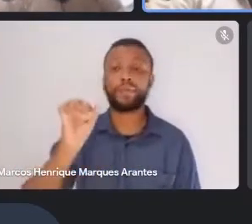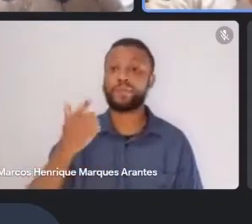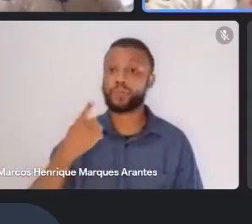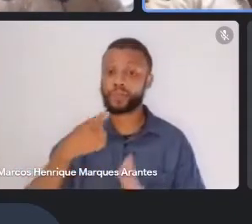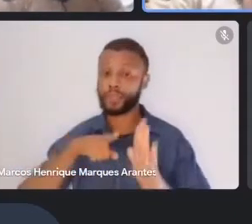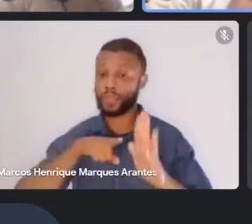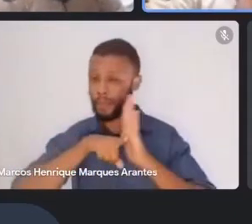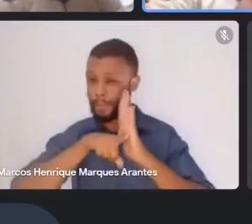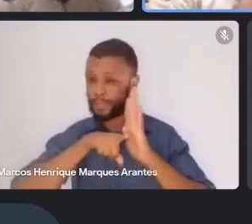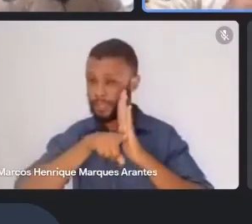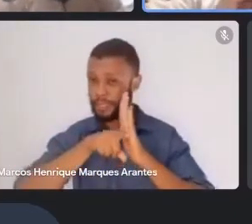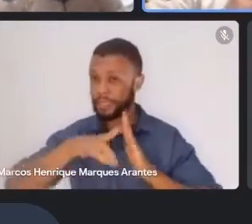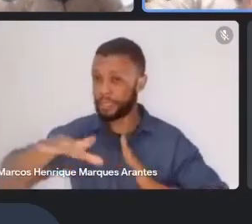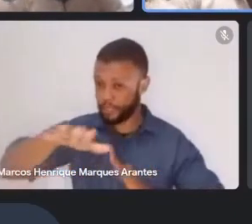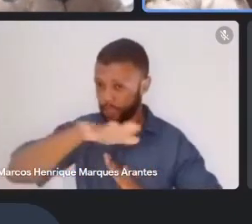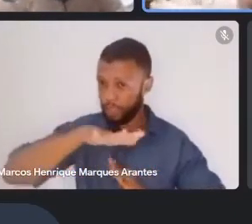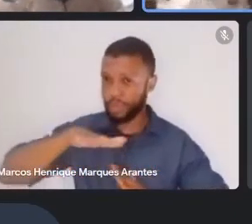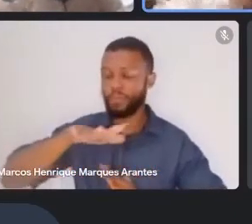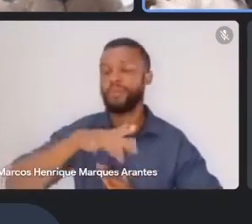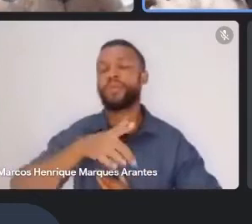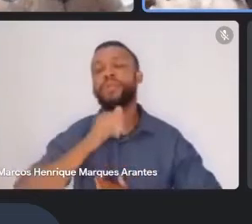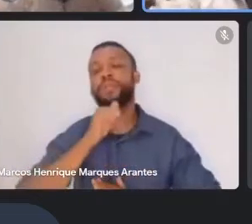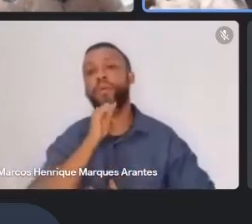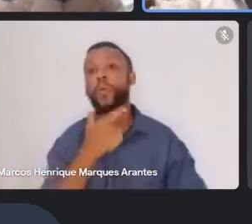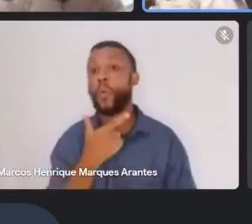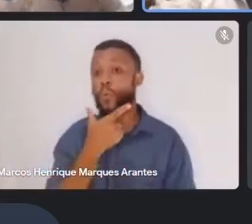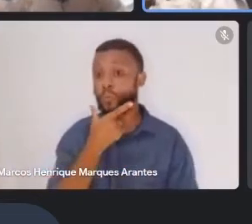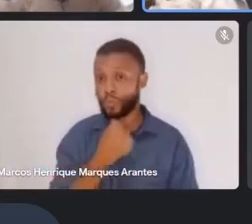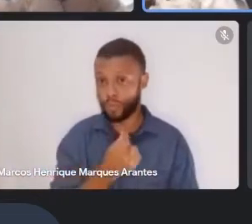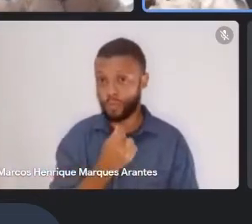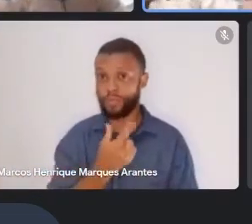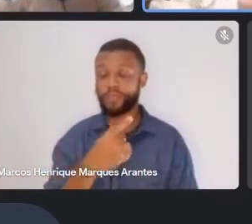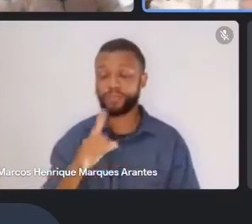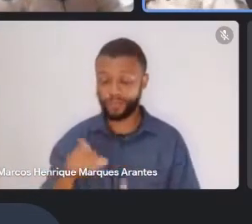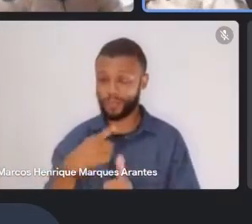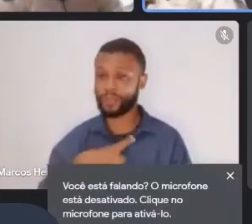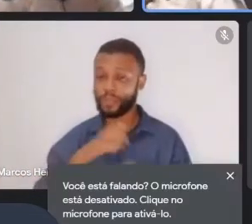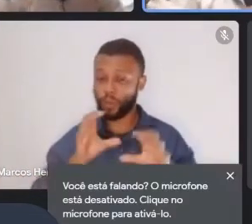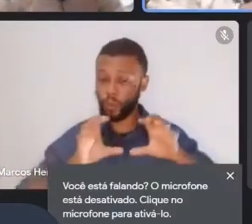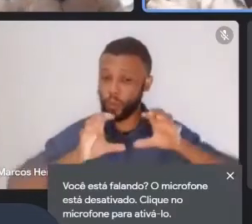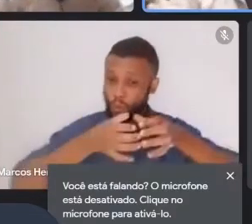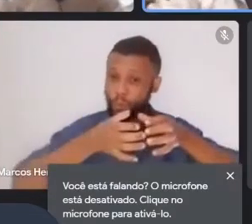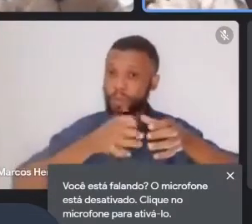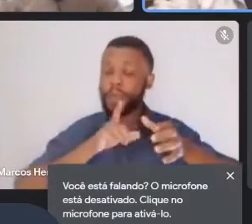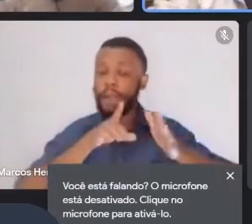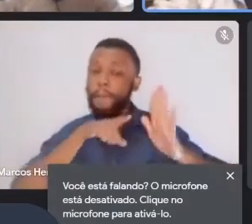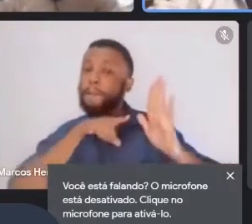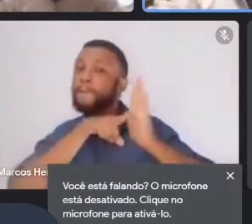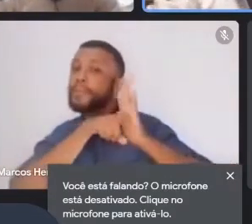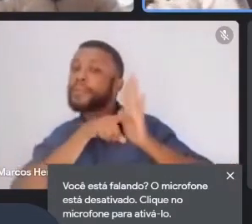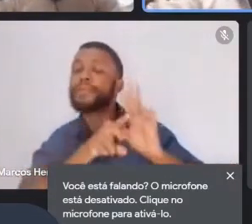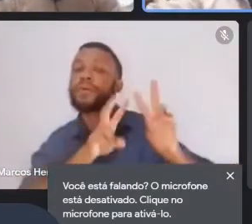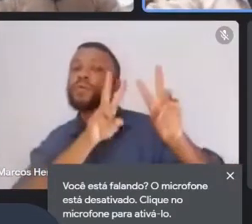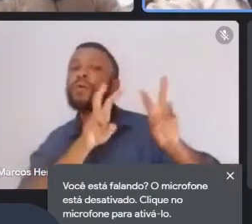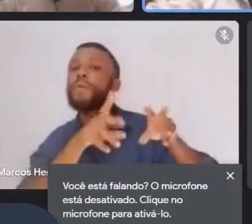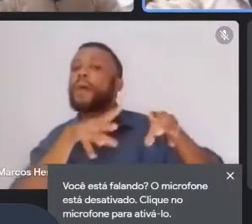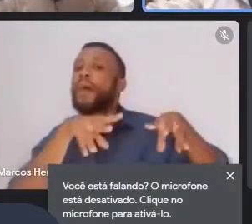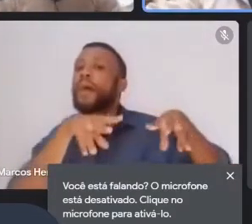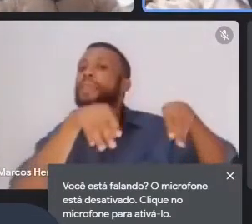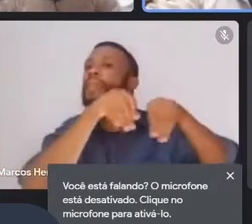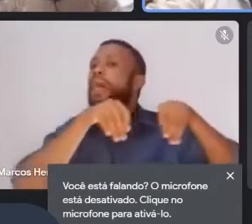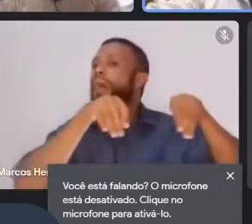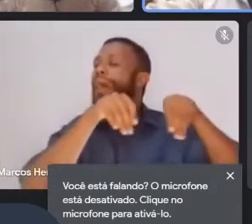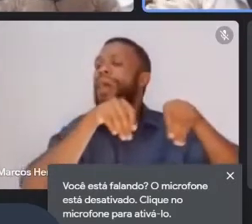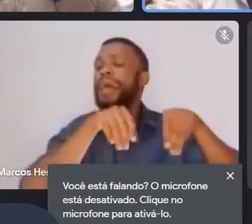mobilizados para, primeiro, tinha um grupo que percorria, então, chamam a terra, o grupo da terra. Então, o que esse